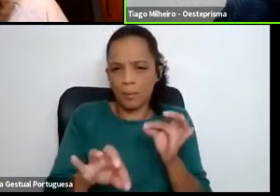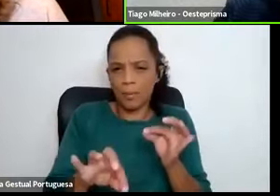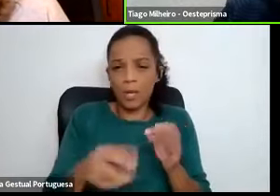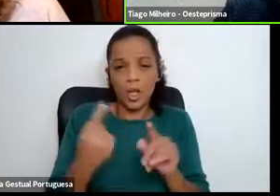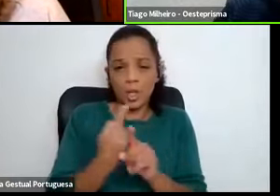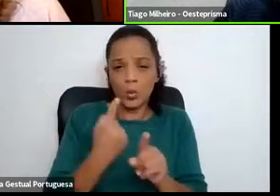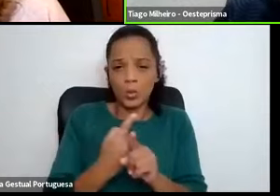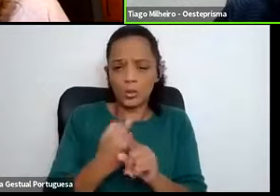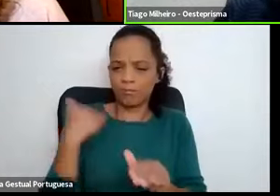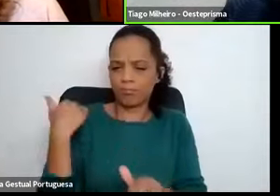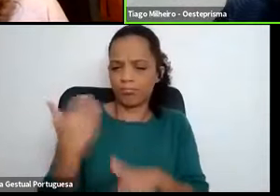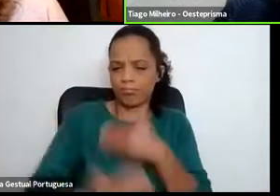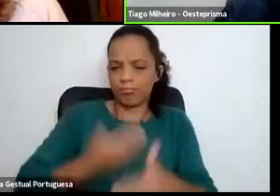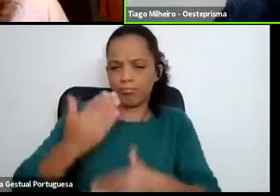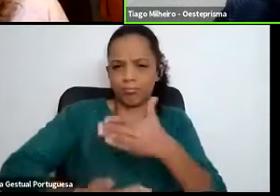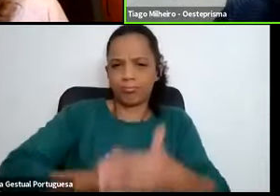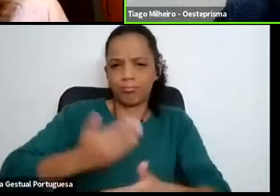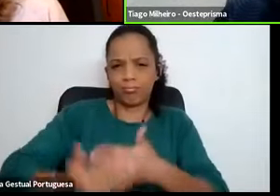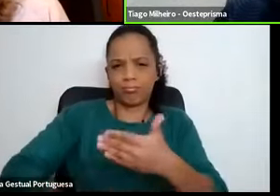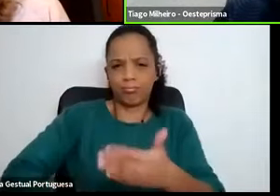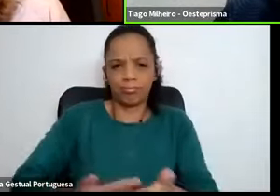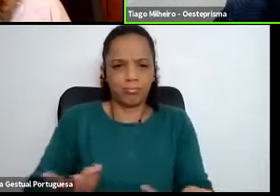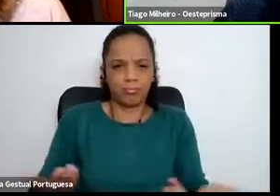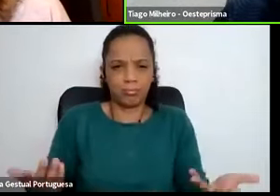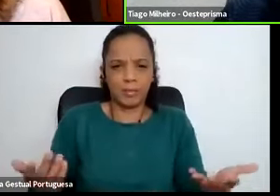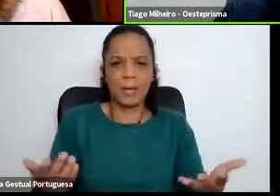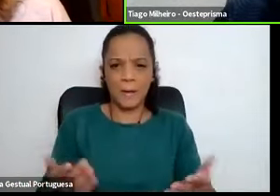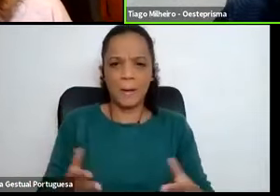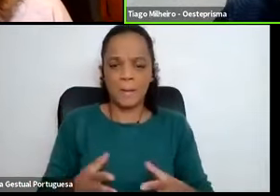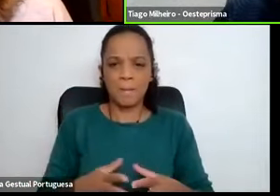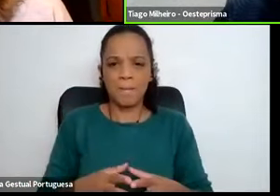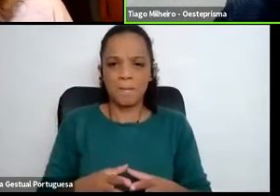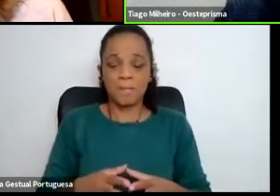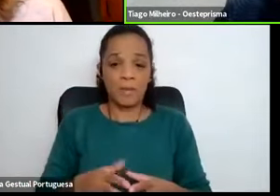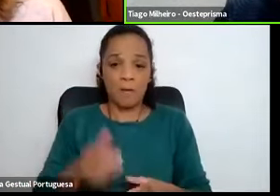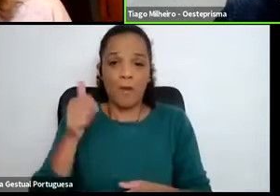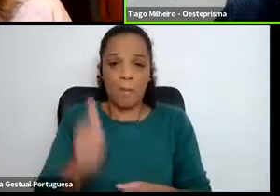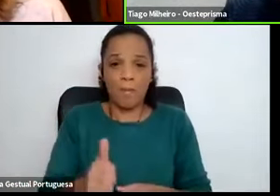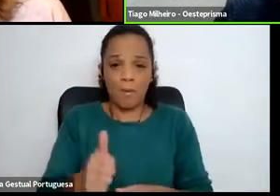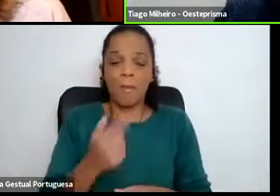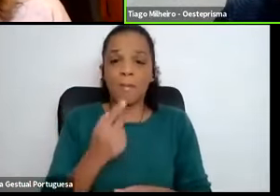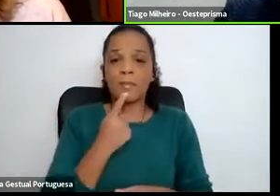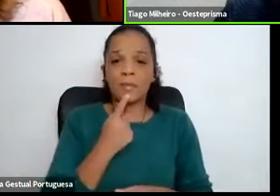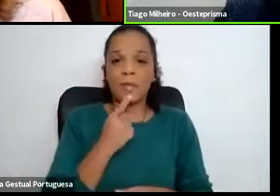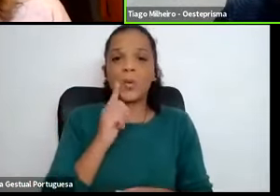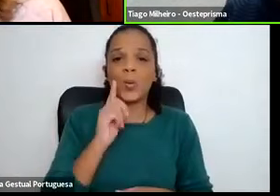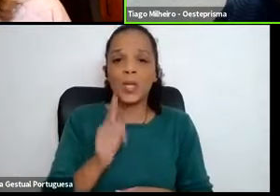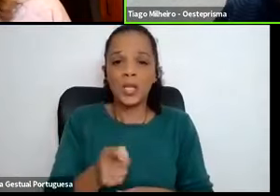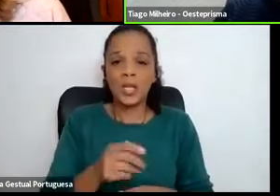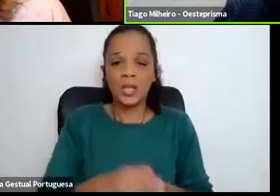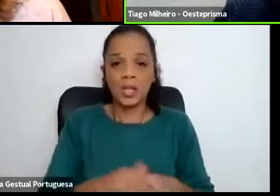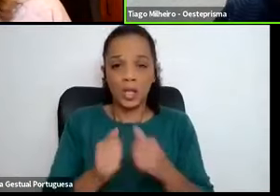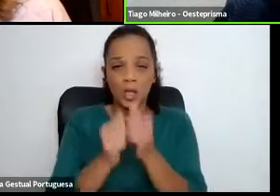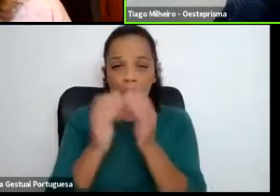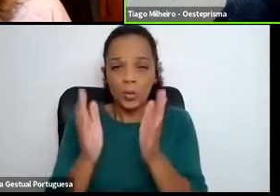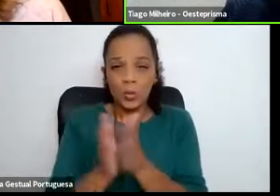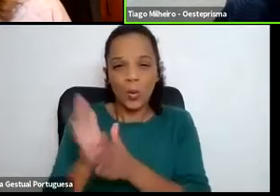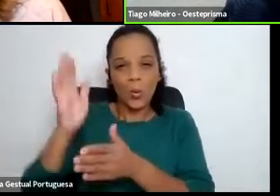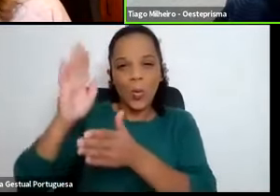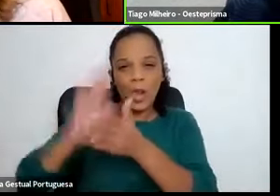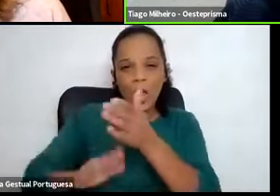entrar perfeitamente nos eixos. Foi muito bom perceber que, da parte de todos os colegas